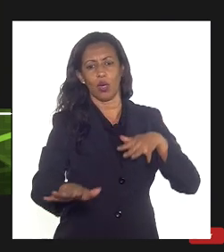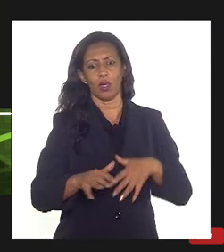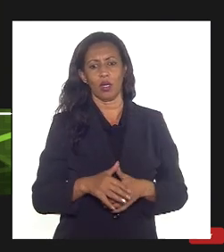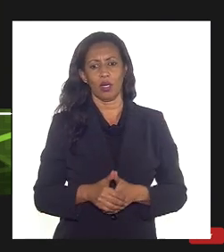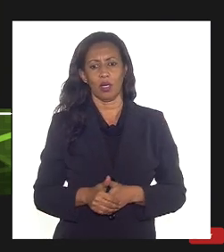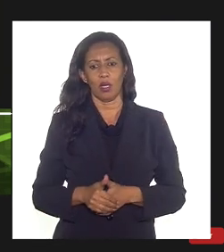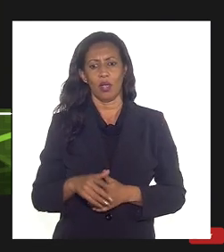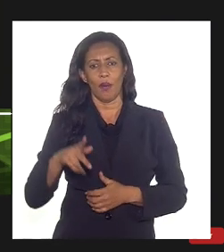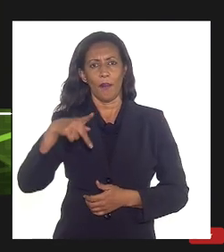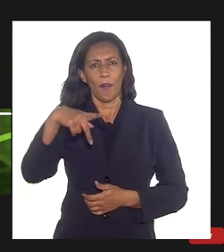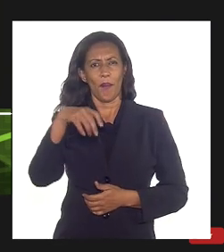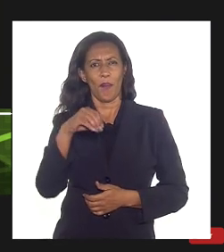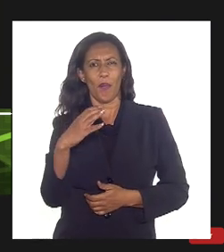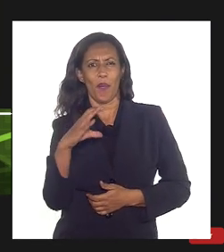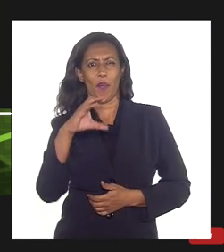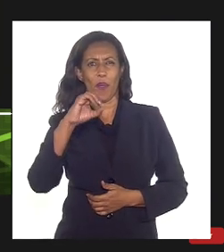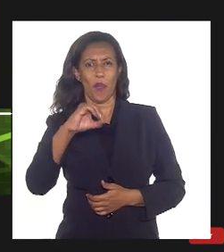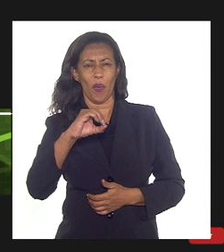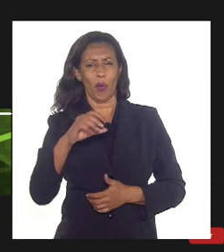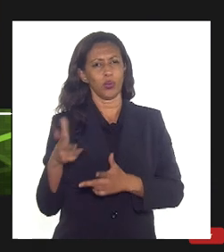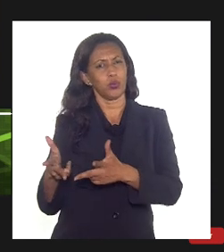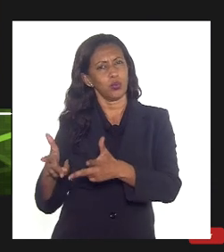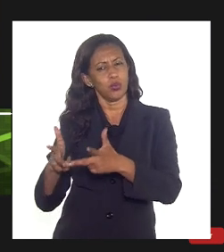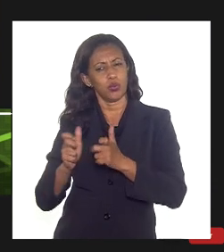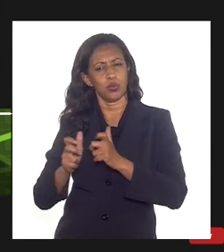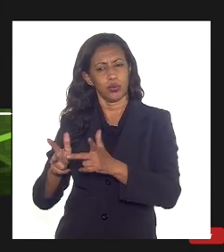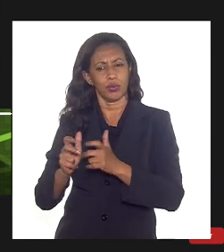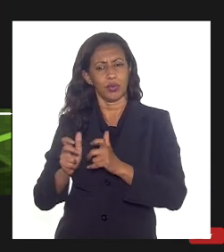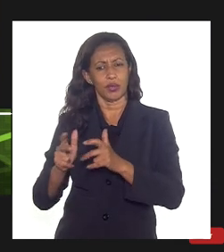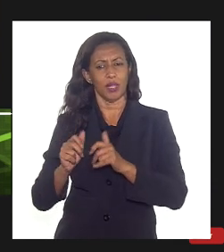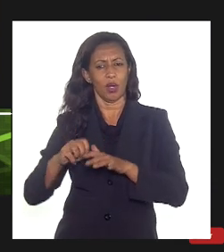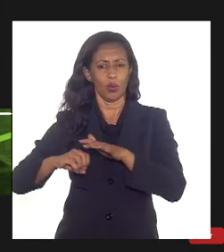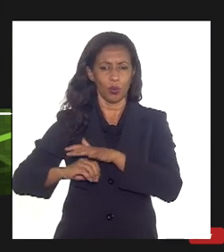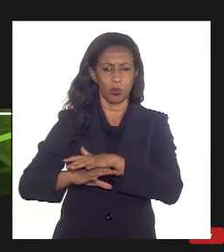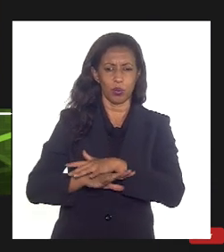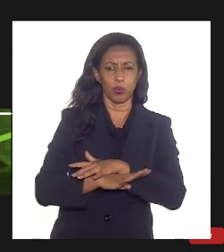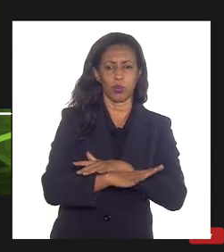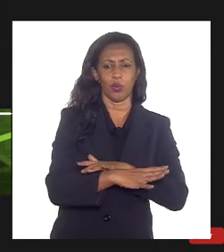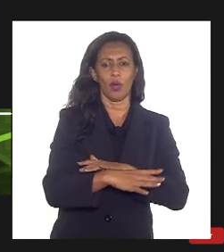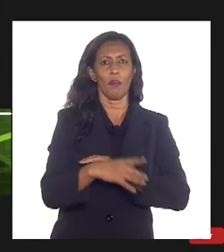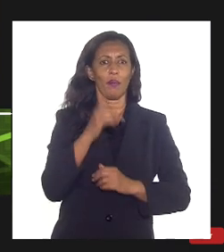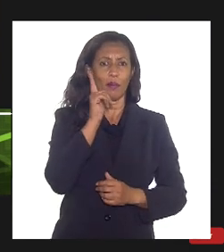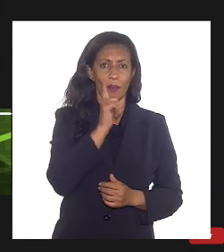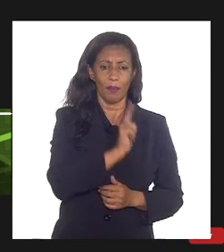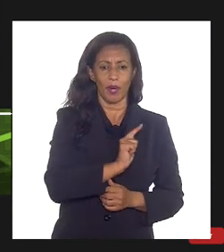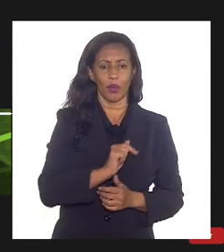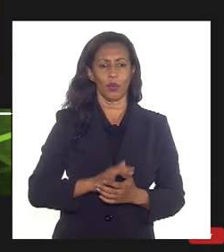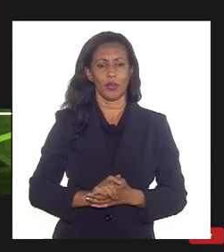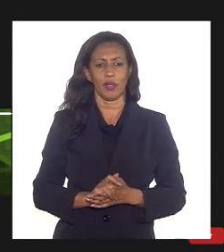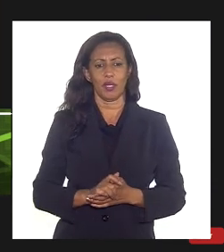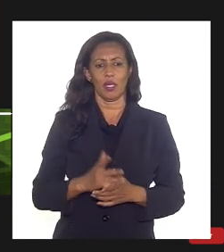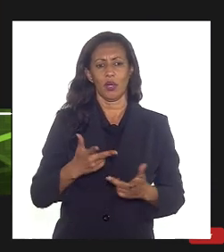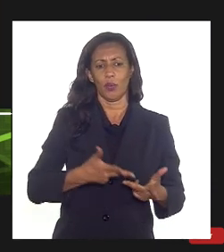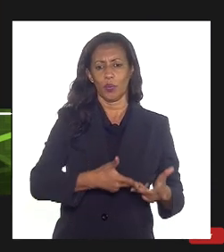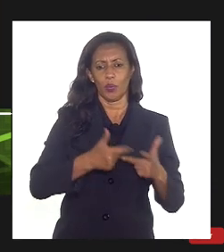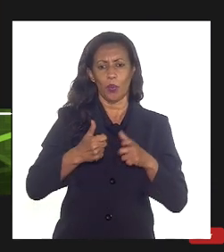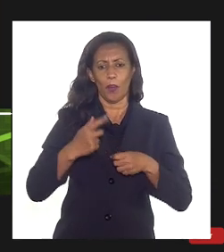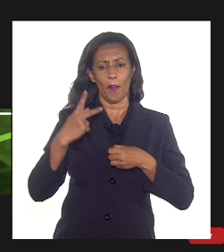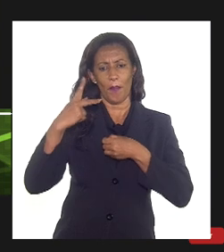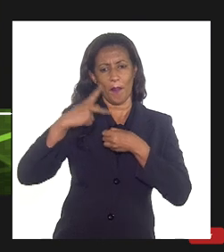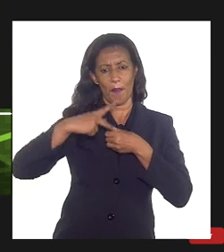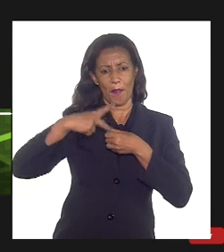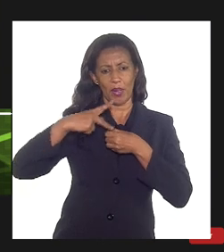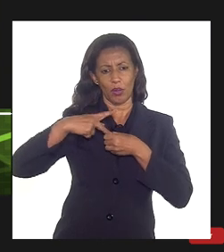e poços de produção árvores de natal que é a cabeça do poço aqui para conseguir produzir o petróleo que está lá no